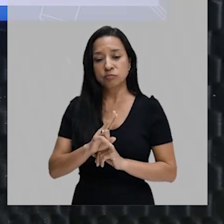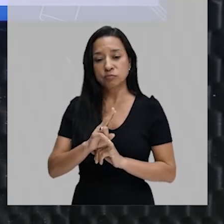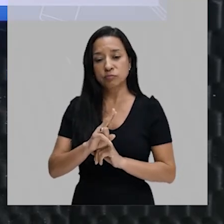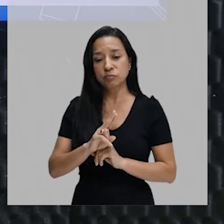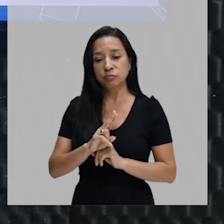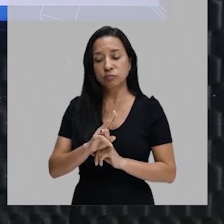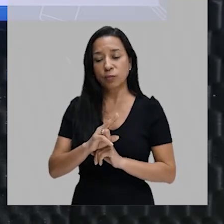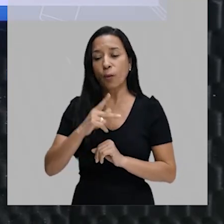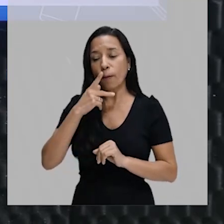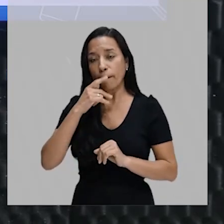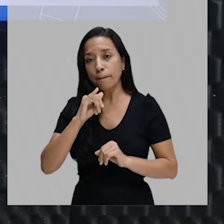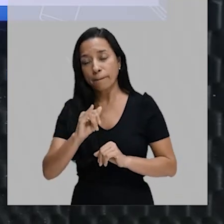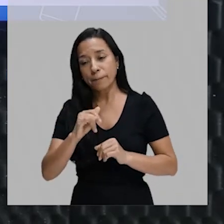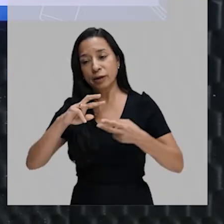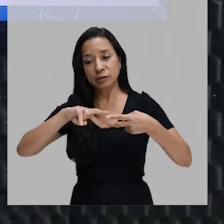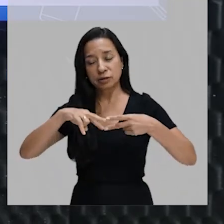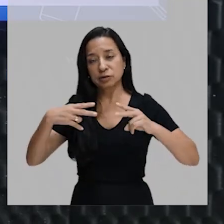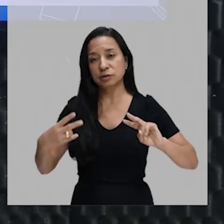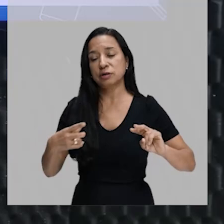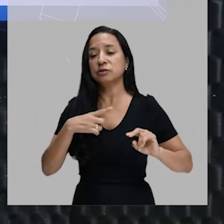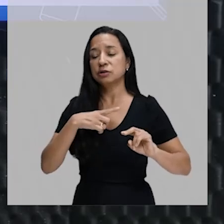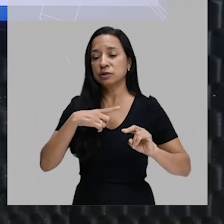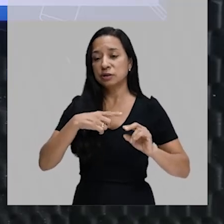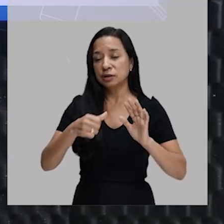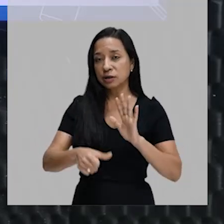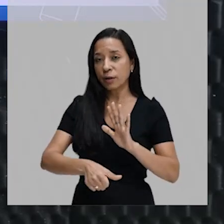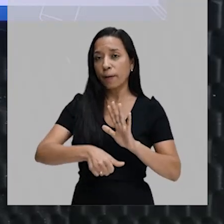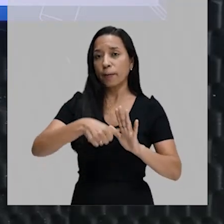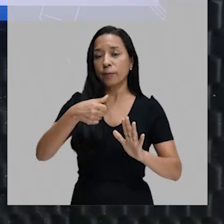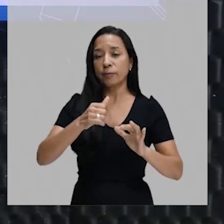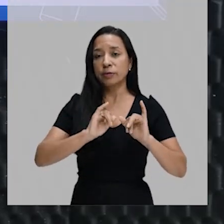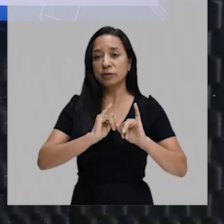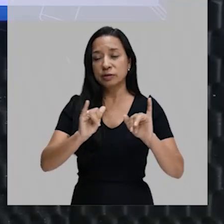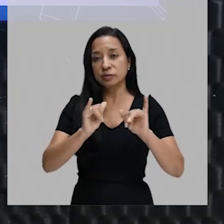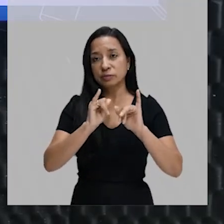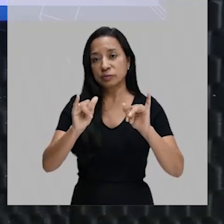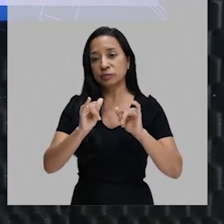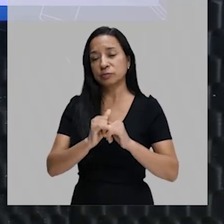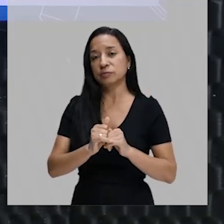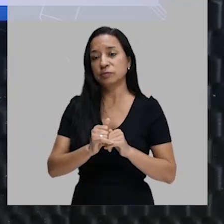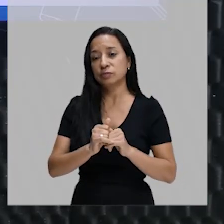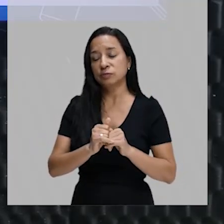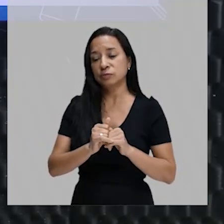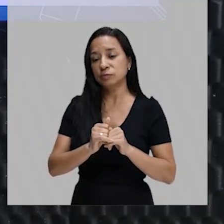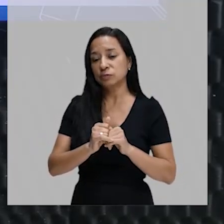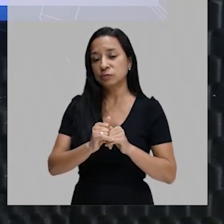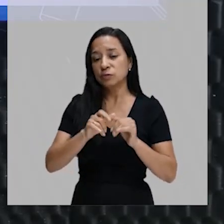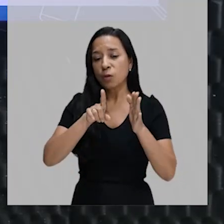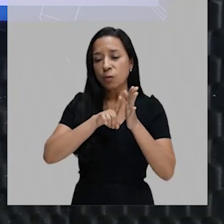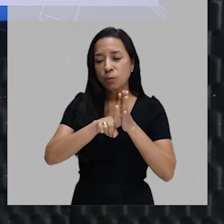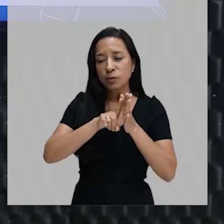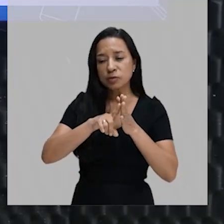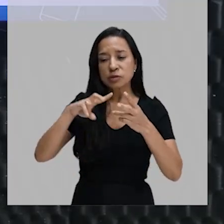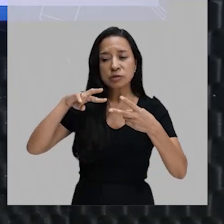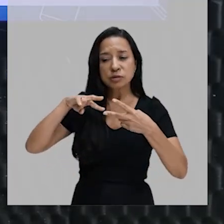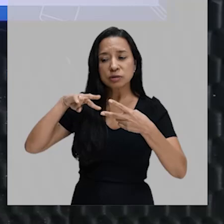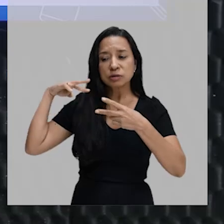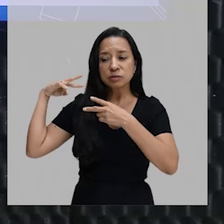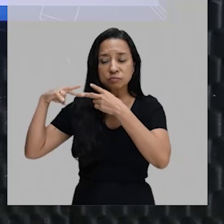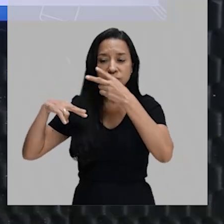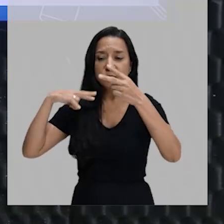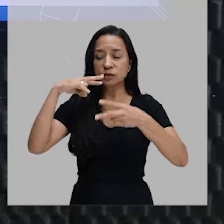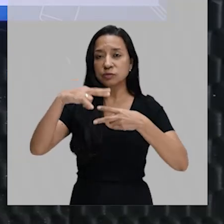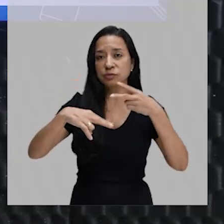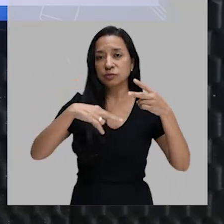trouxe as primeiras informações a respeito dos chamados fatores hereditários. Ele não falava nem de gene, ele